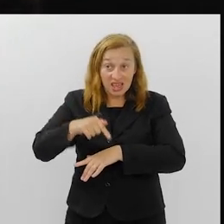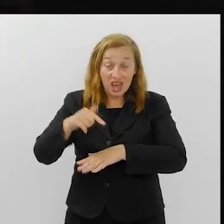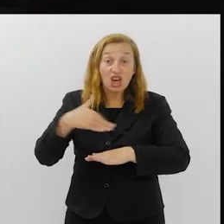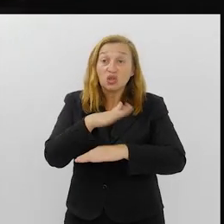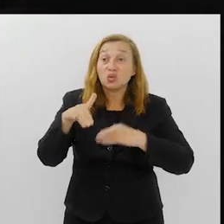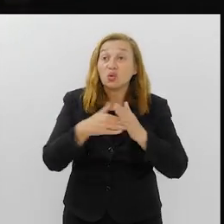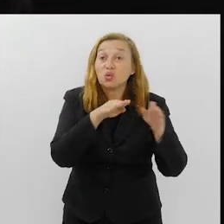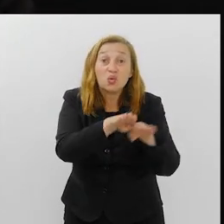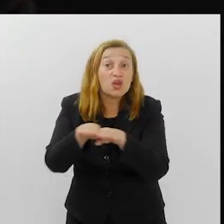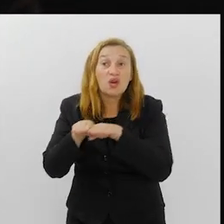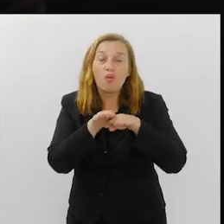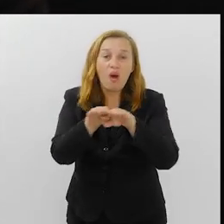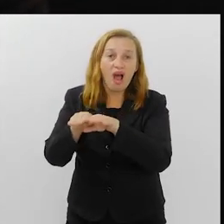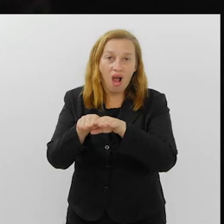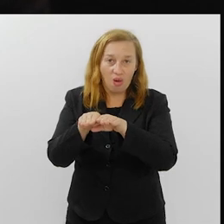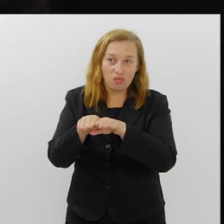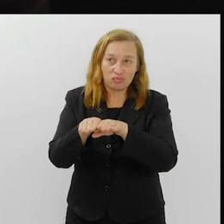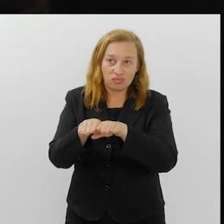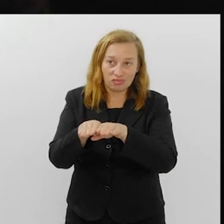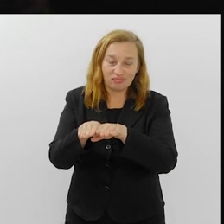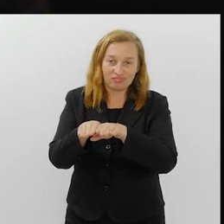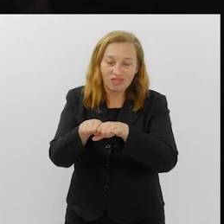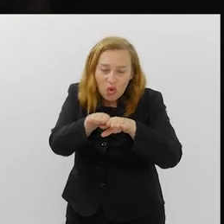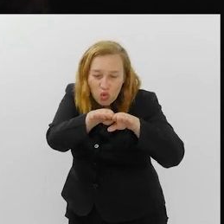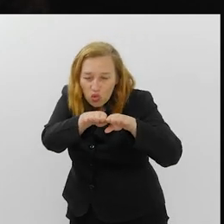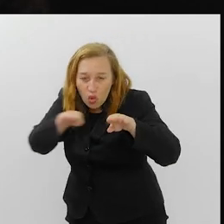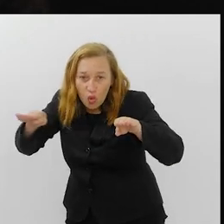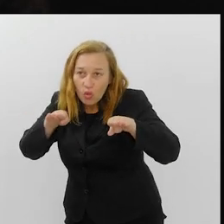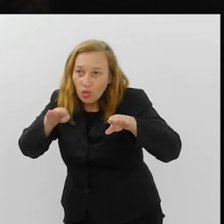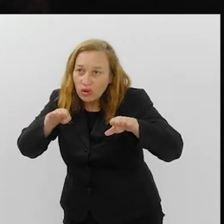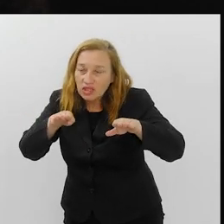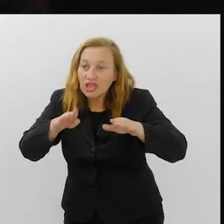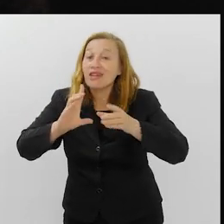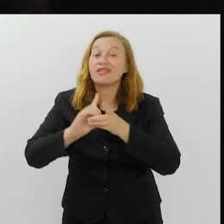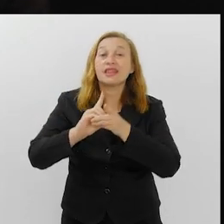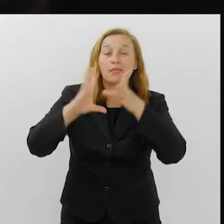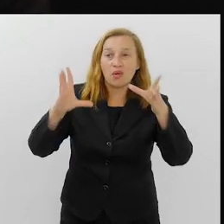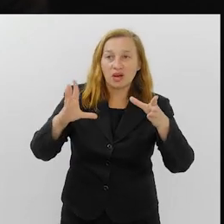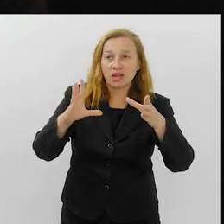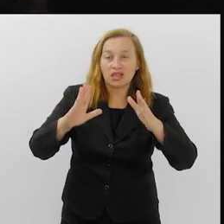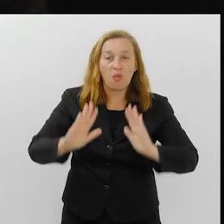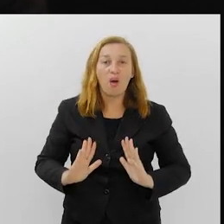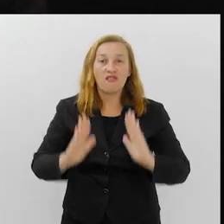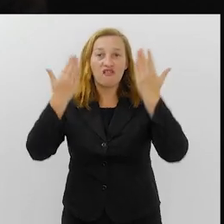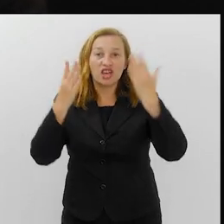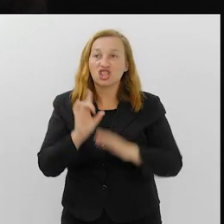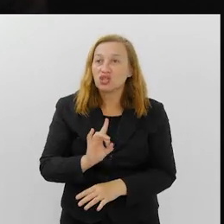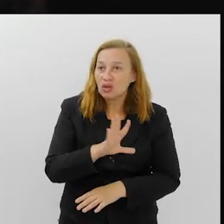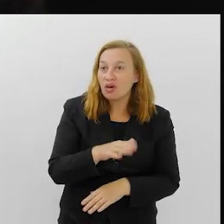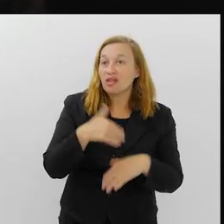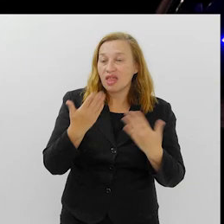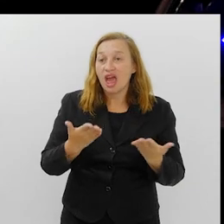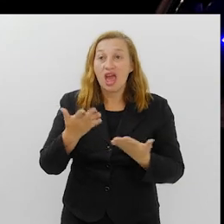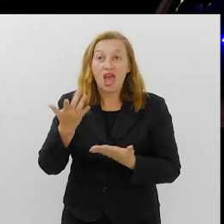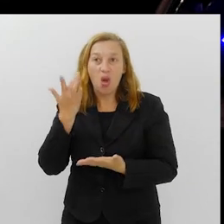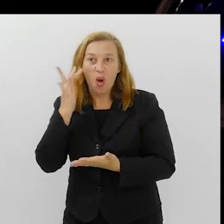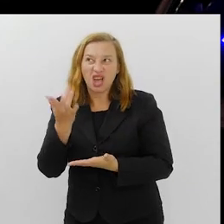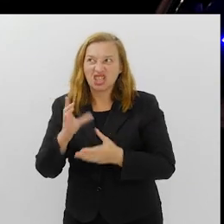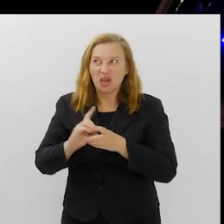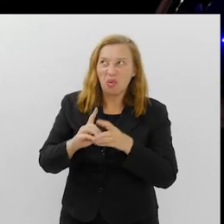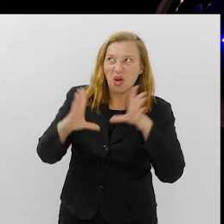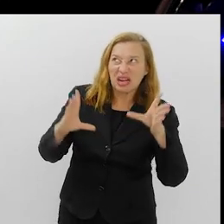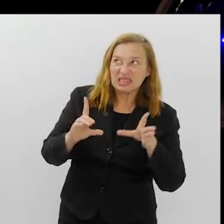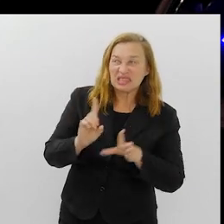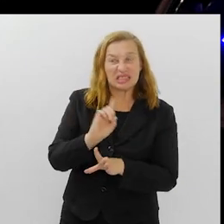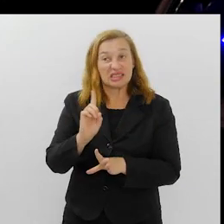de hoje está todo mundo praticamente nivelado, né? É muita democracia para uma festa só, você não acha isso? acho, não é muita não,